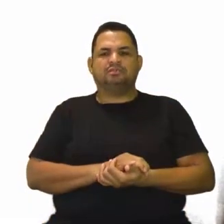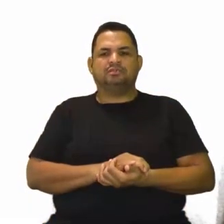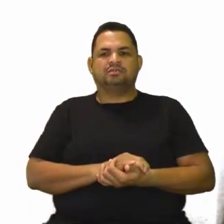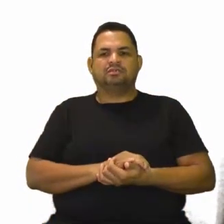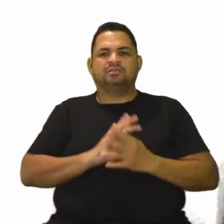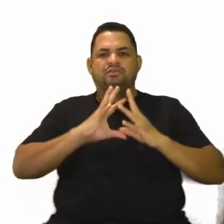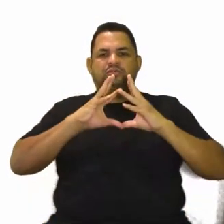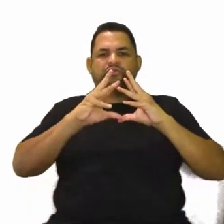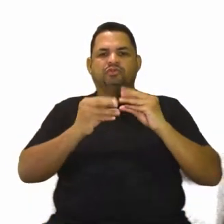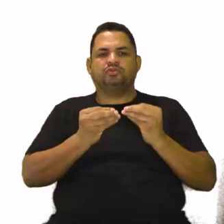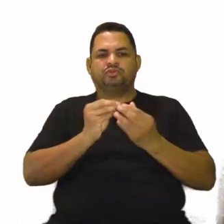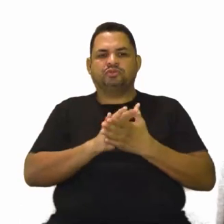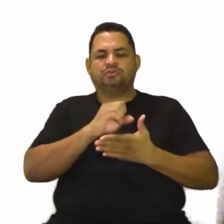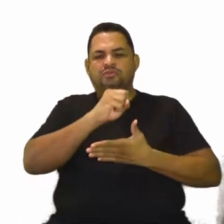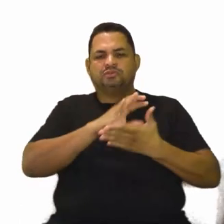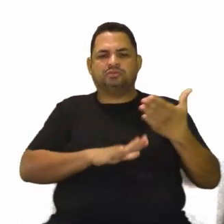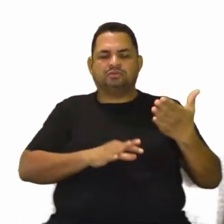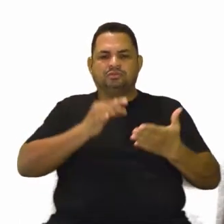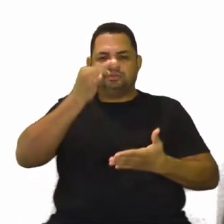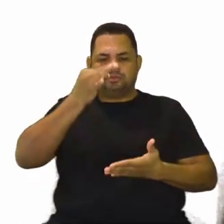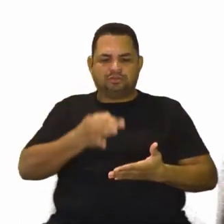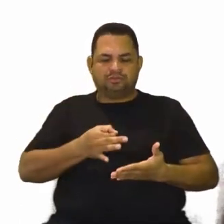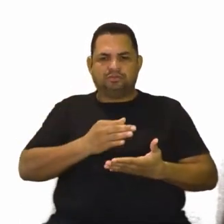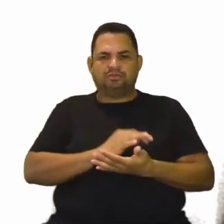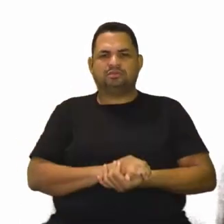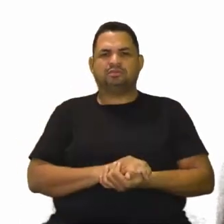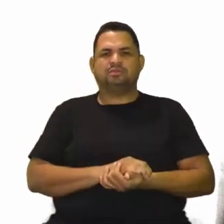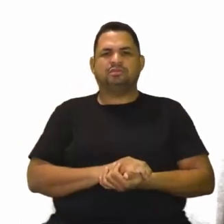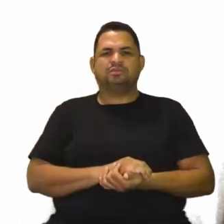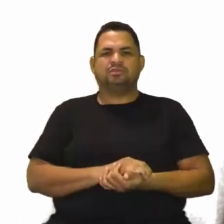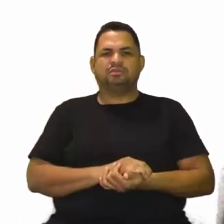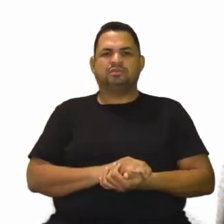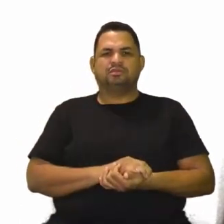todas as alternativas estão corretas.